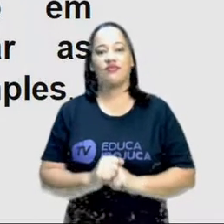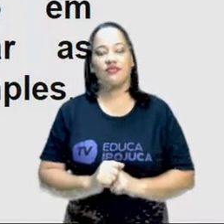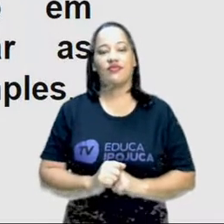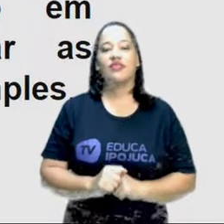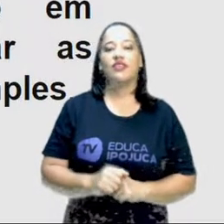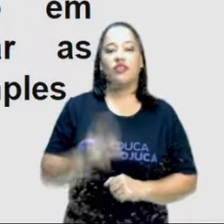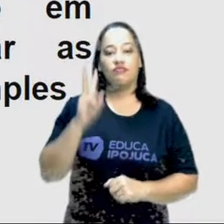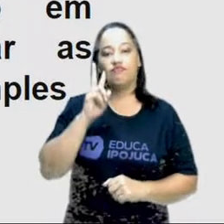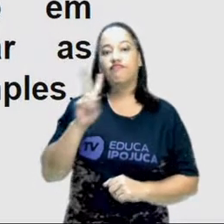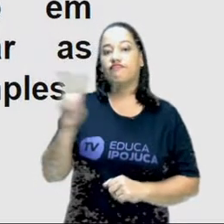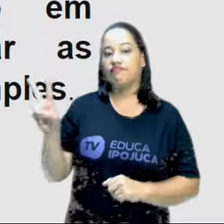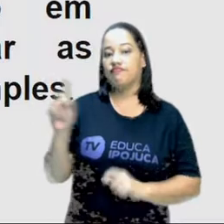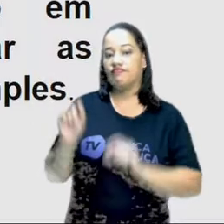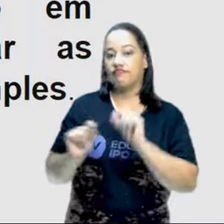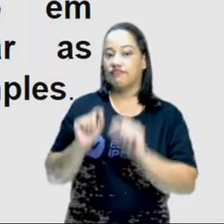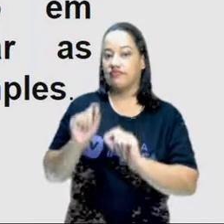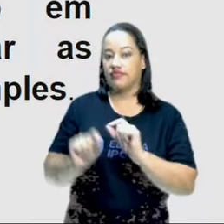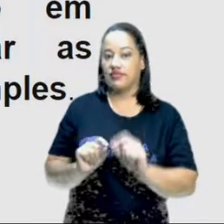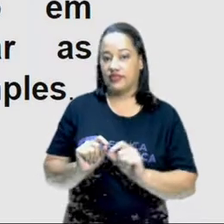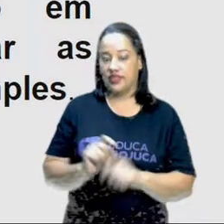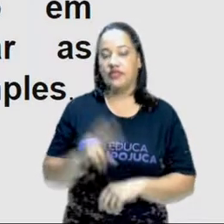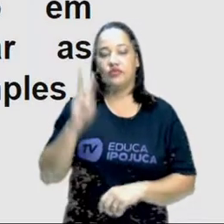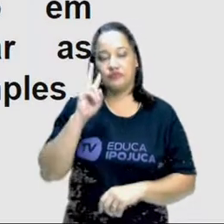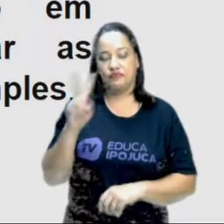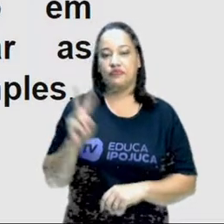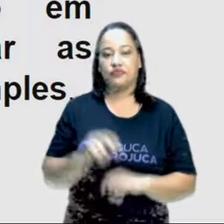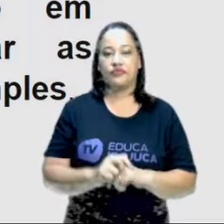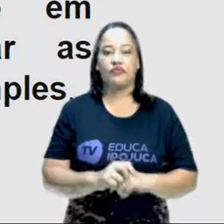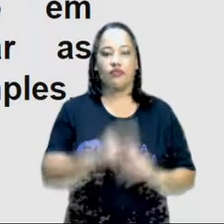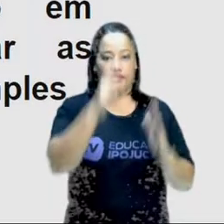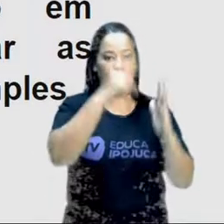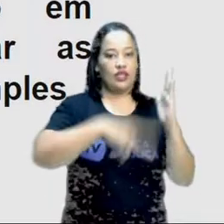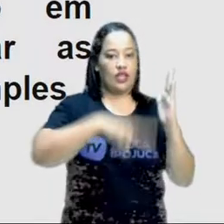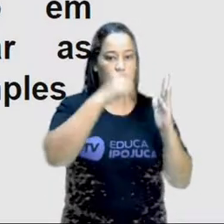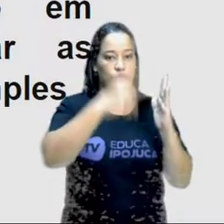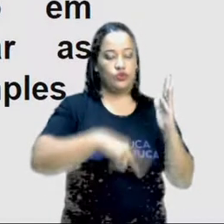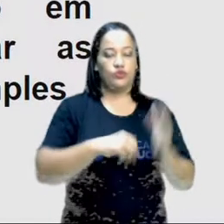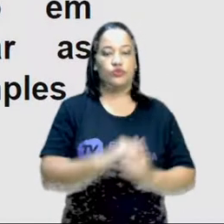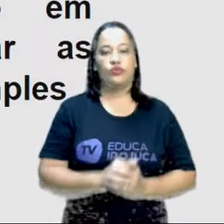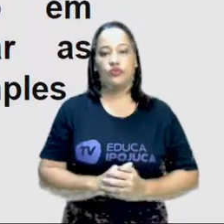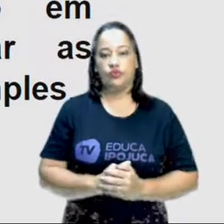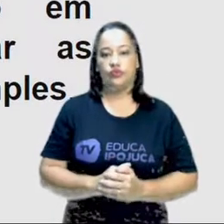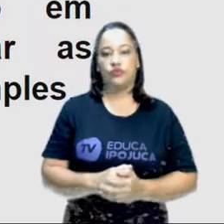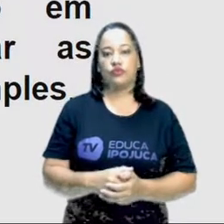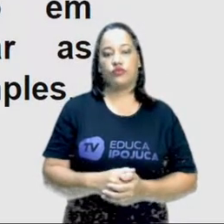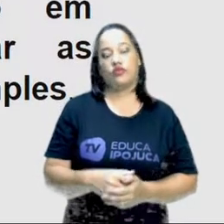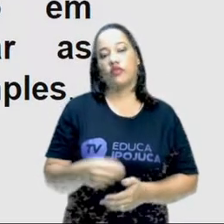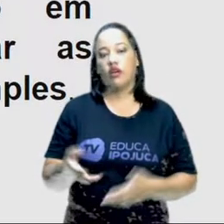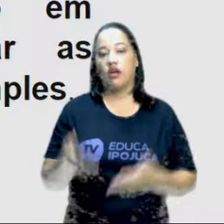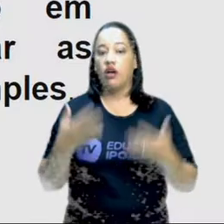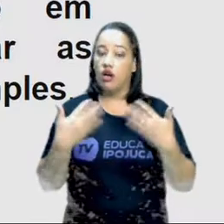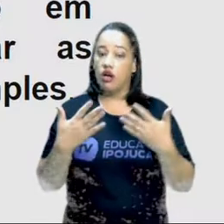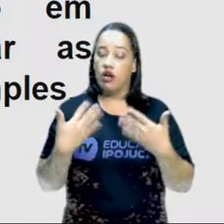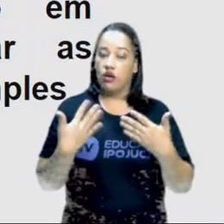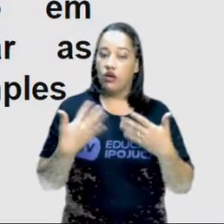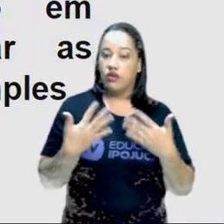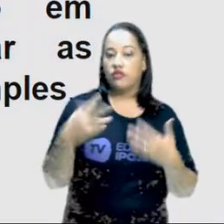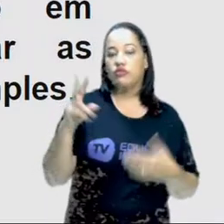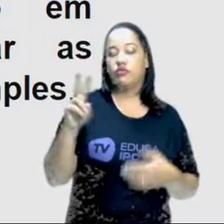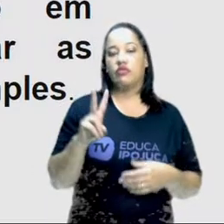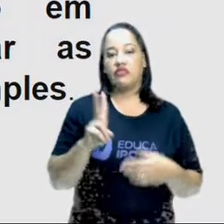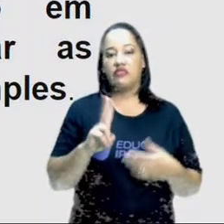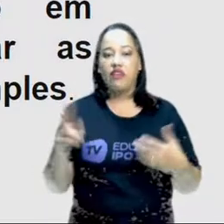Primeiro, vou fazer a leitura dos elementos da imagem. Por um verão melhor para todos. Show,